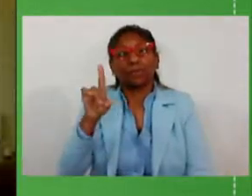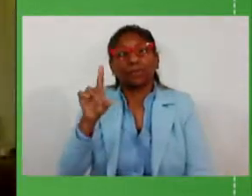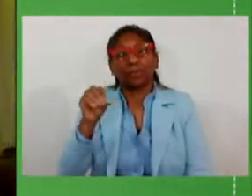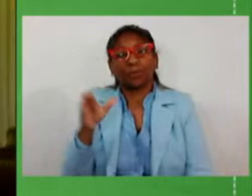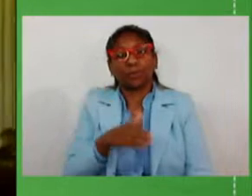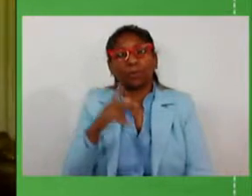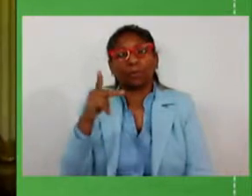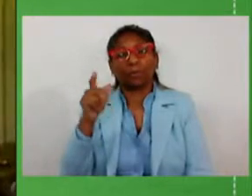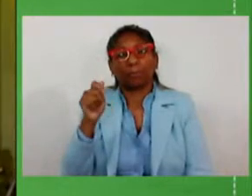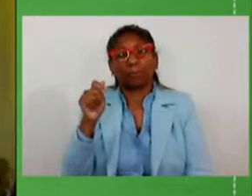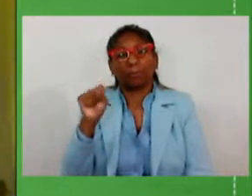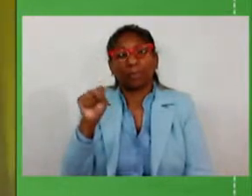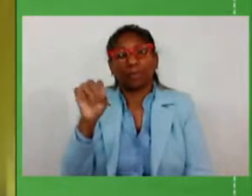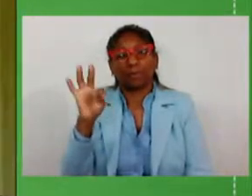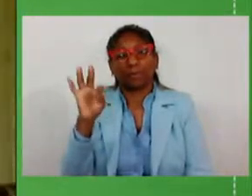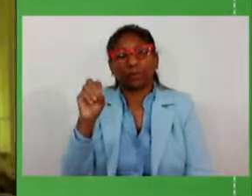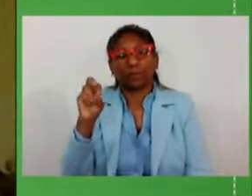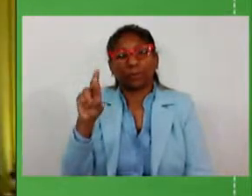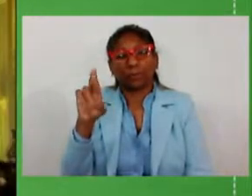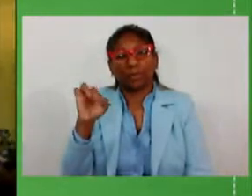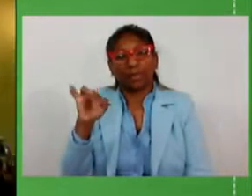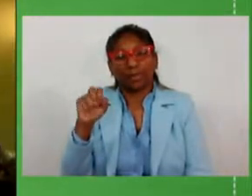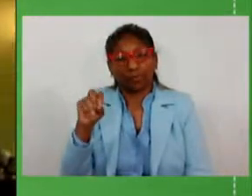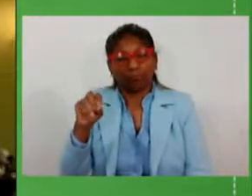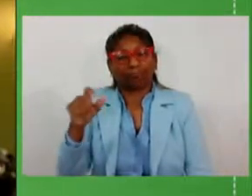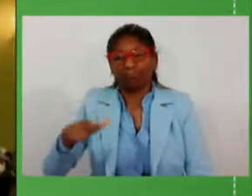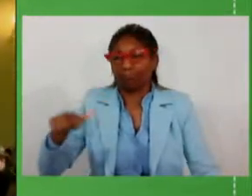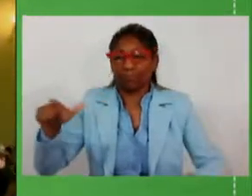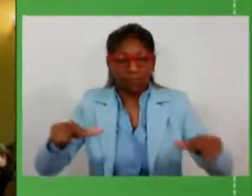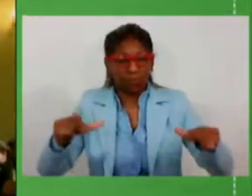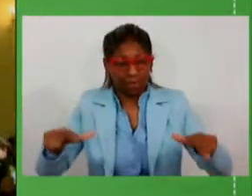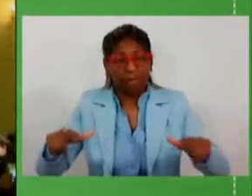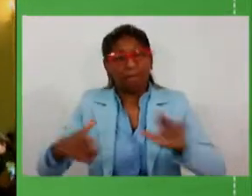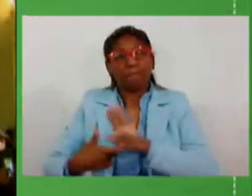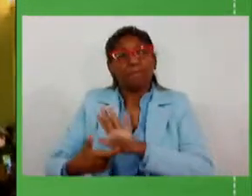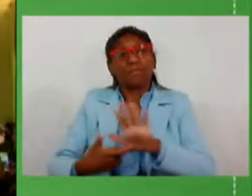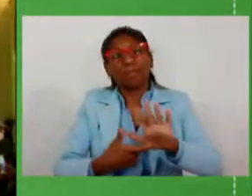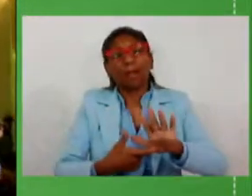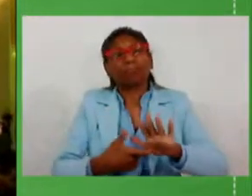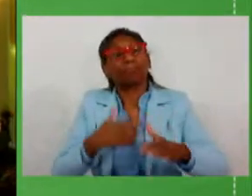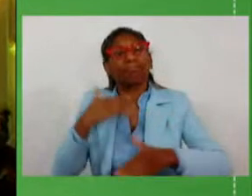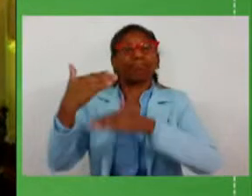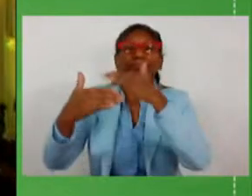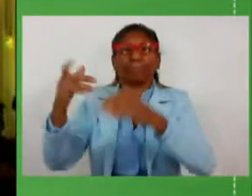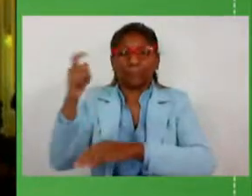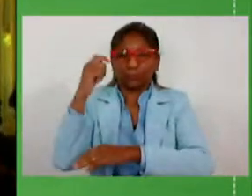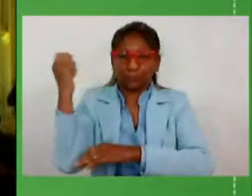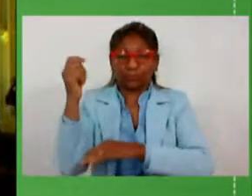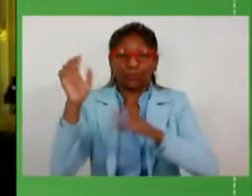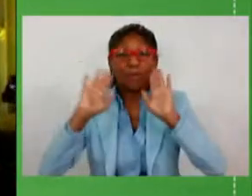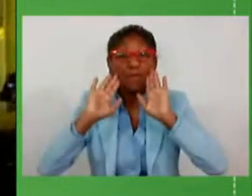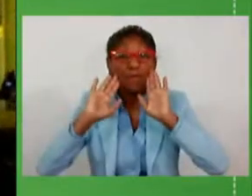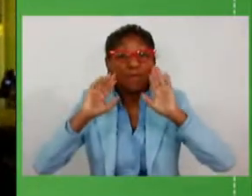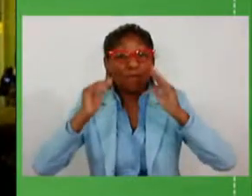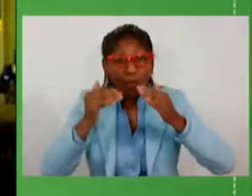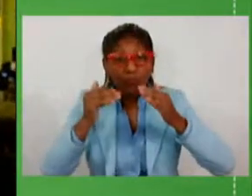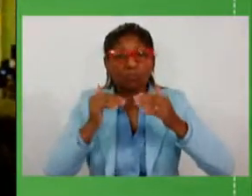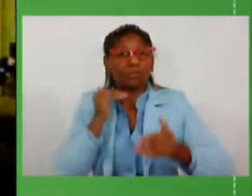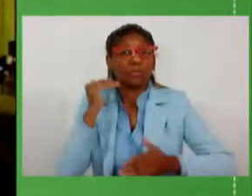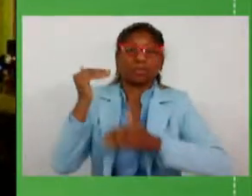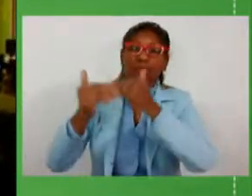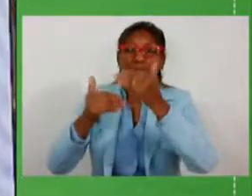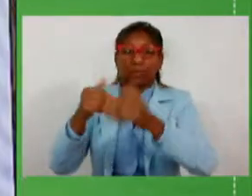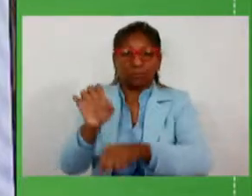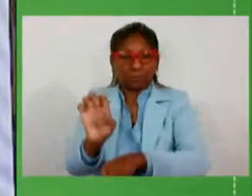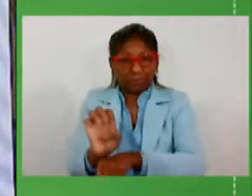este programa de investimentos do Estado do Rio Grande do Sul, com foco no desenvolvimento do Estado, no cuidado